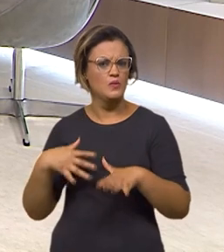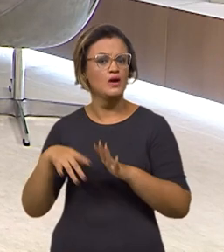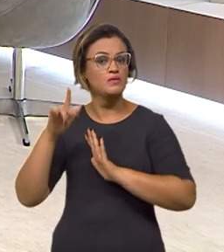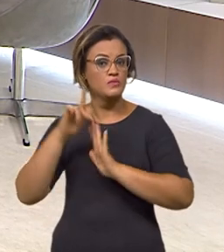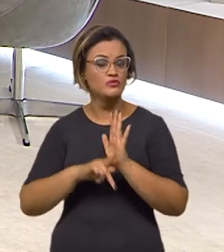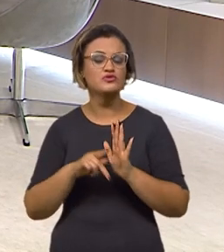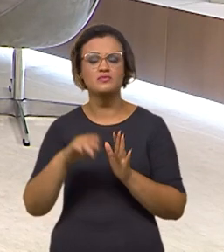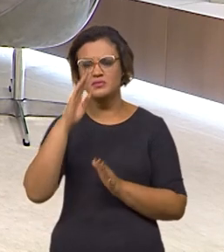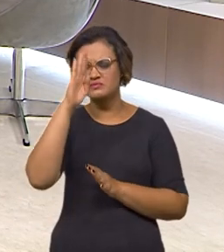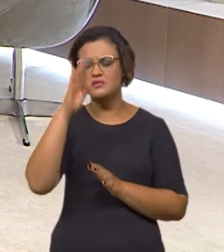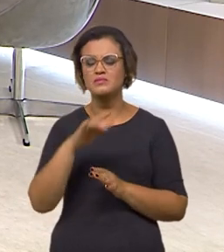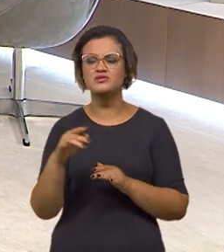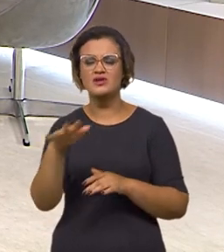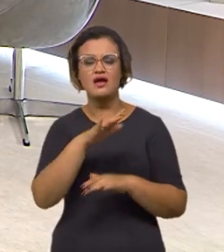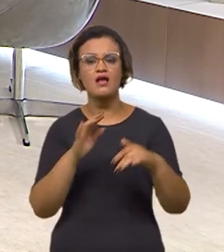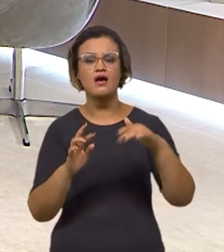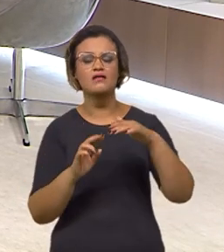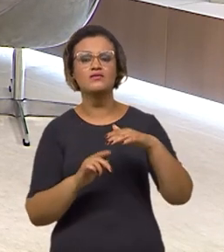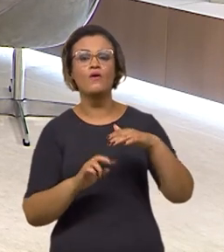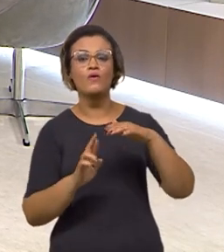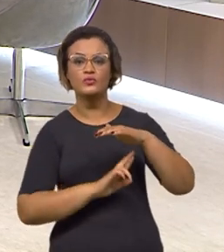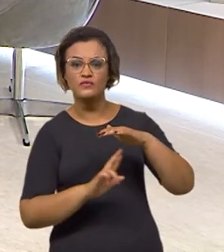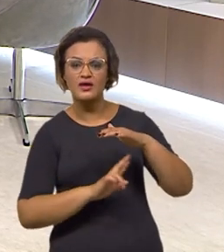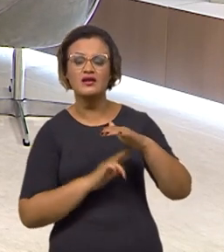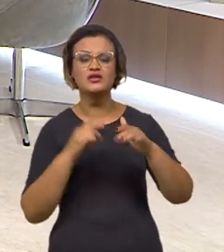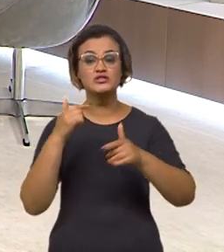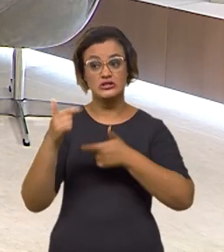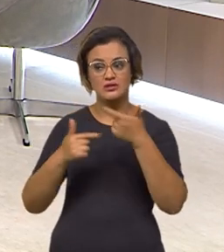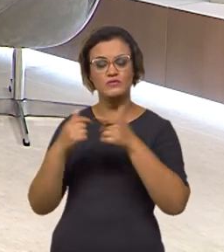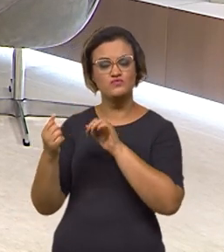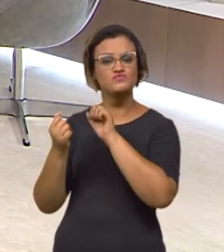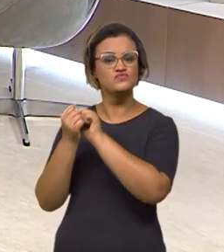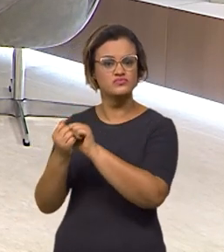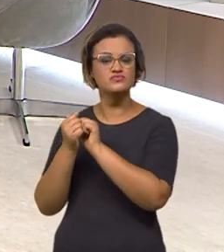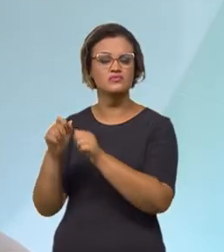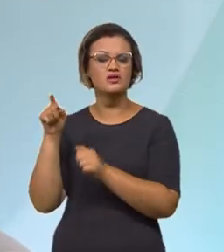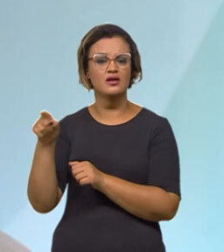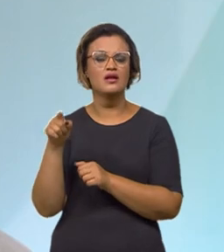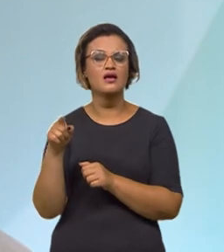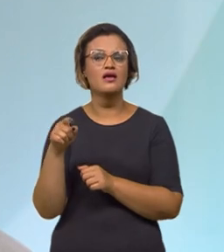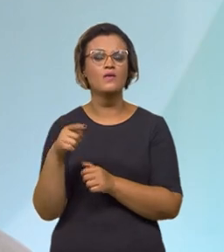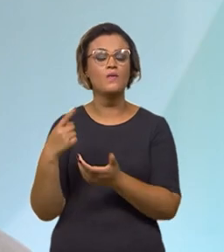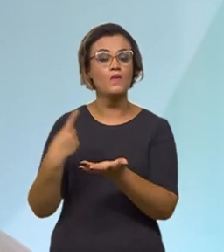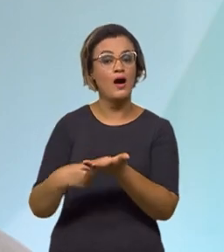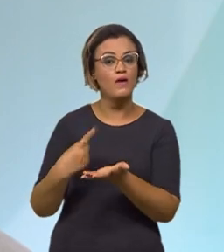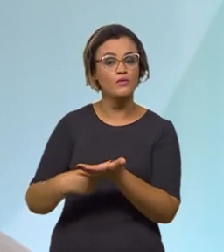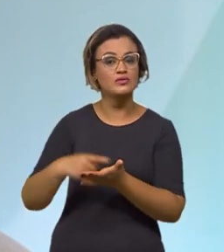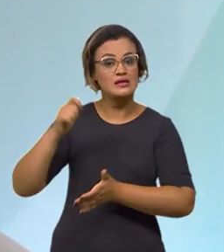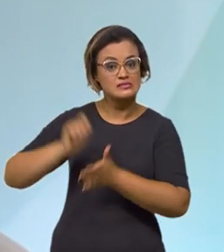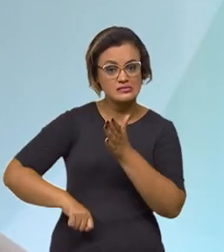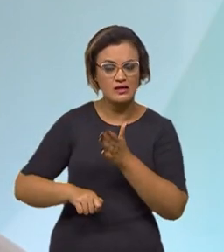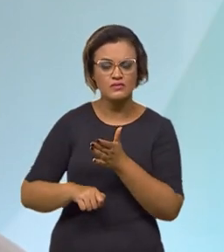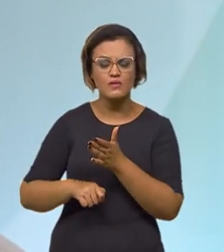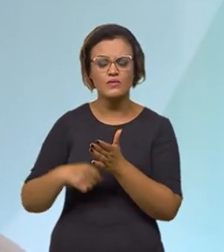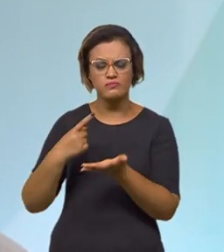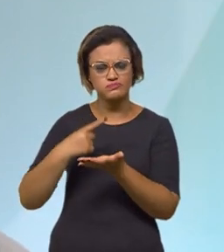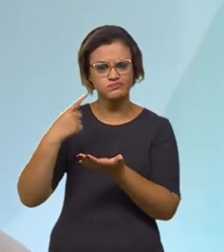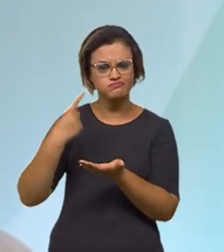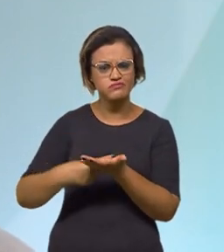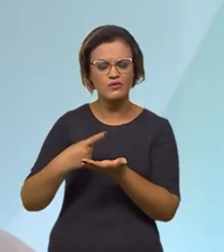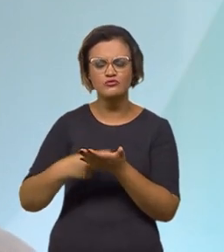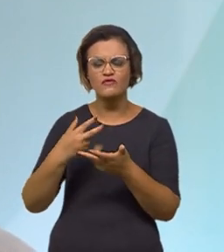especialmente os projetos rodoviários. E a gente tem trabalhado junto com o BID agora, a partir desse momento, com o acordo de cooperação assinado ali, uma agenda forte de